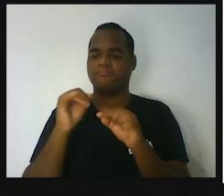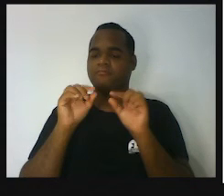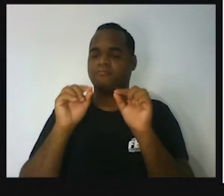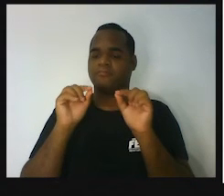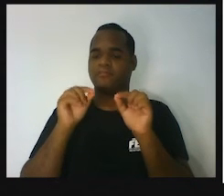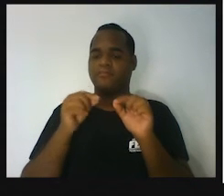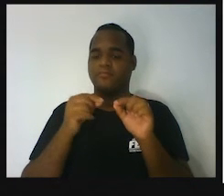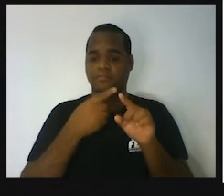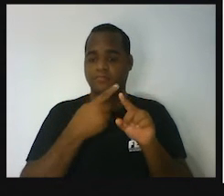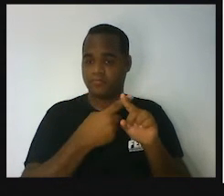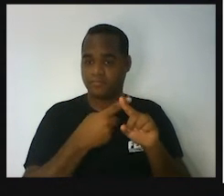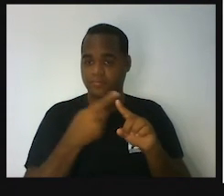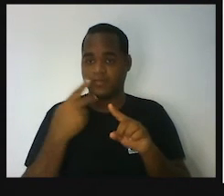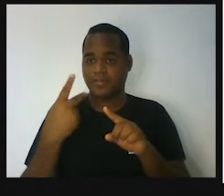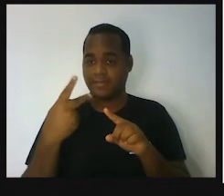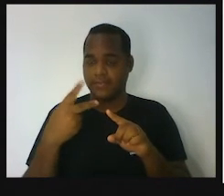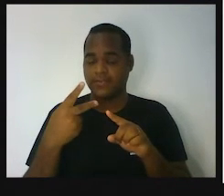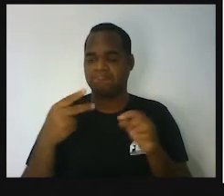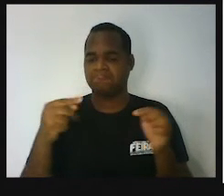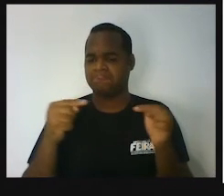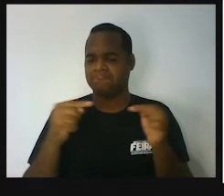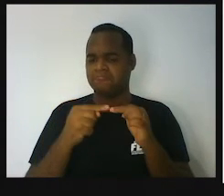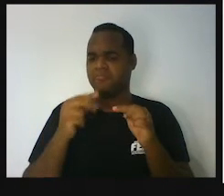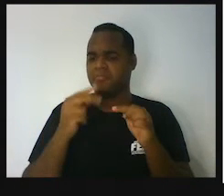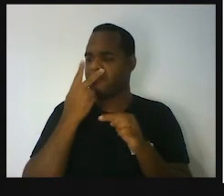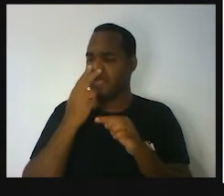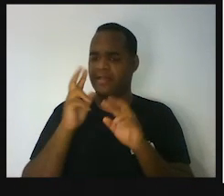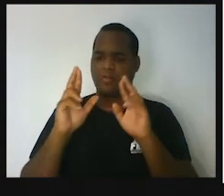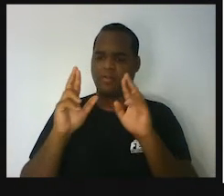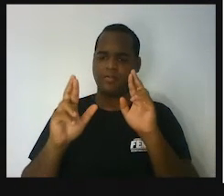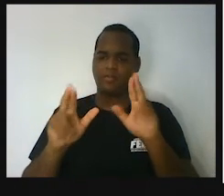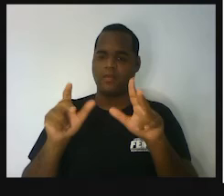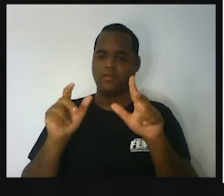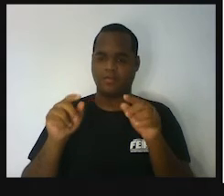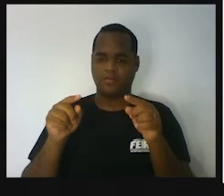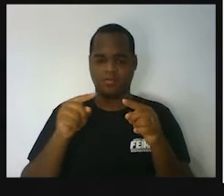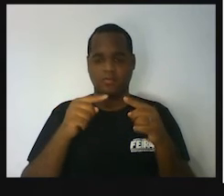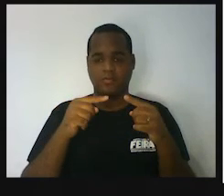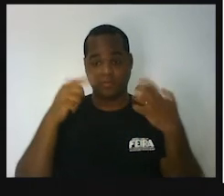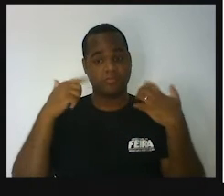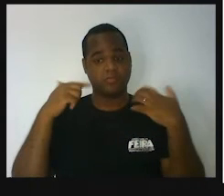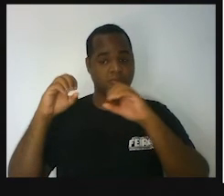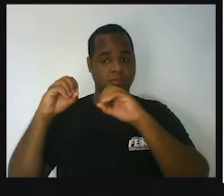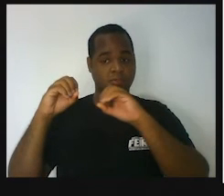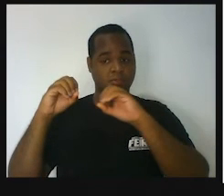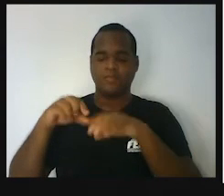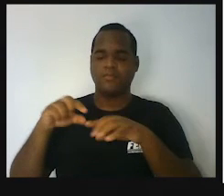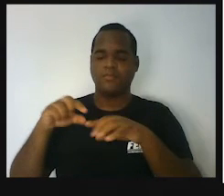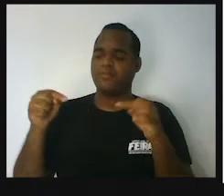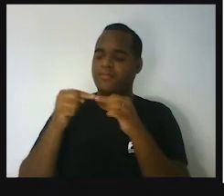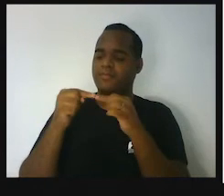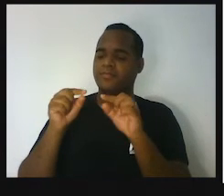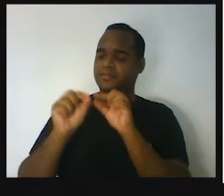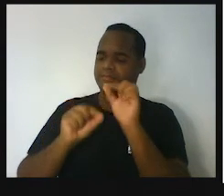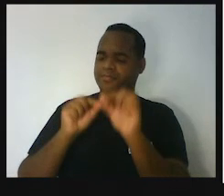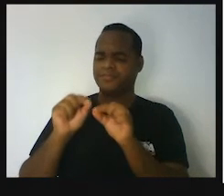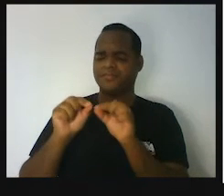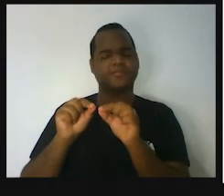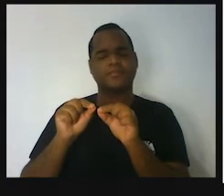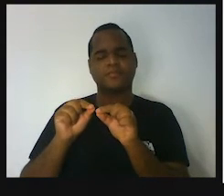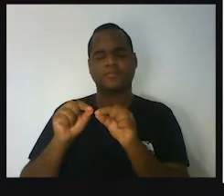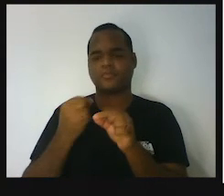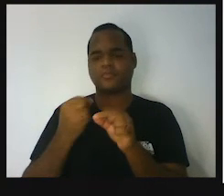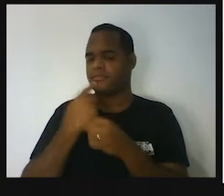Porque a situação tá diferente da aula anterior. O que é tá diferente? Ele diz assim, ó.